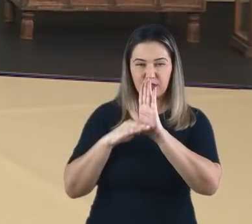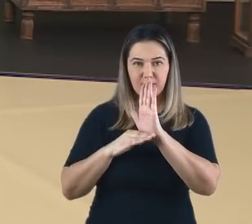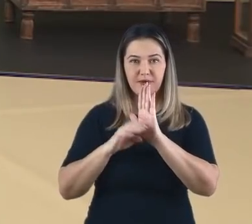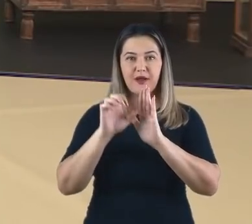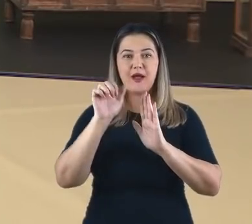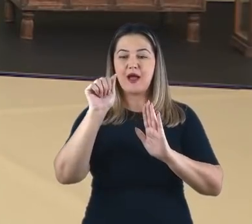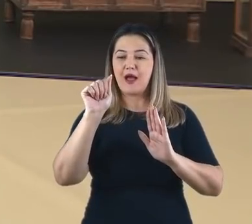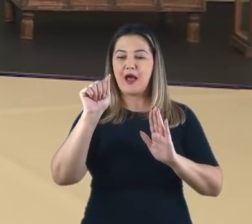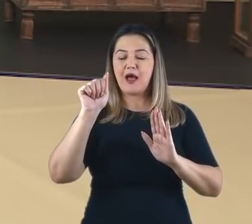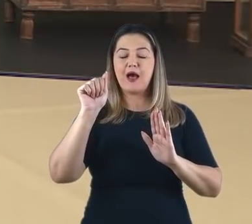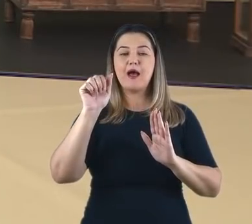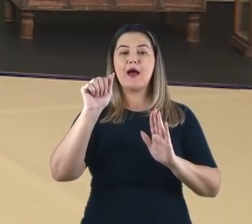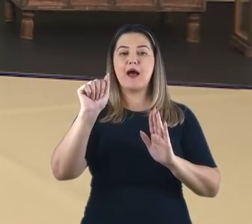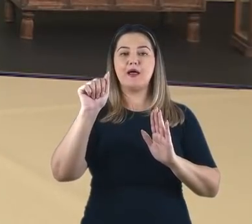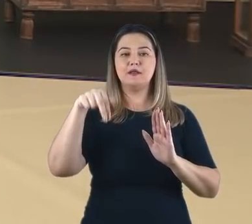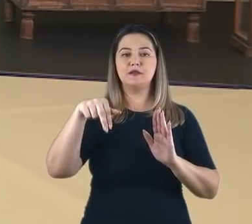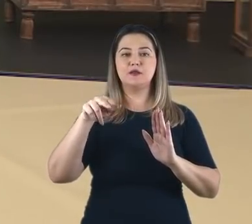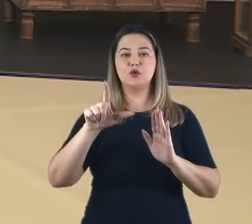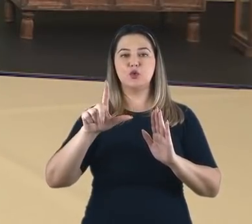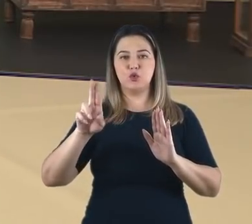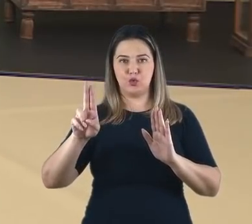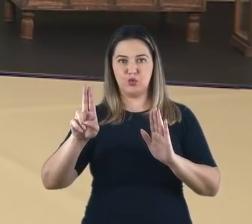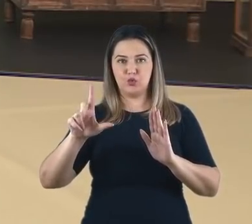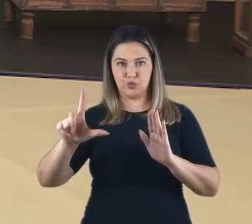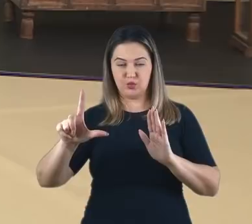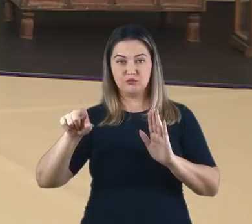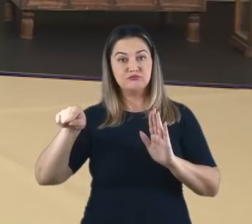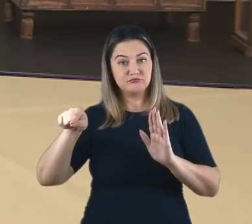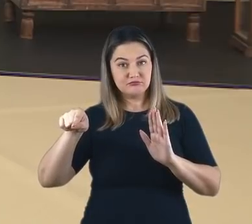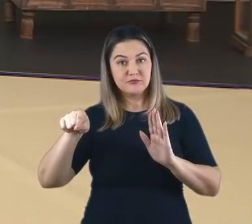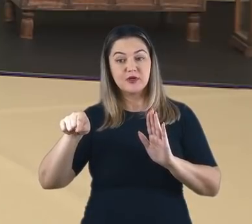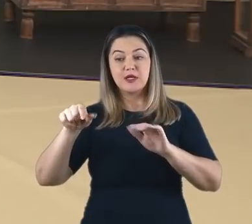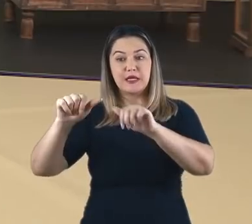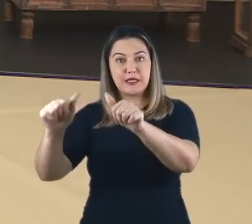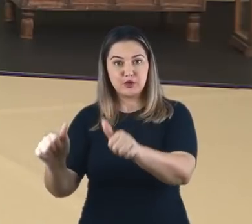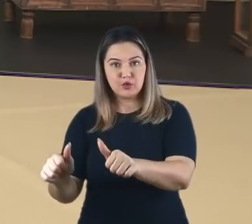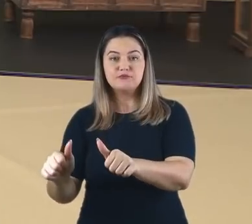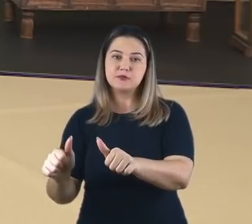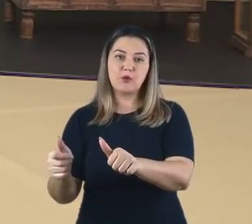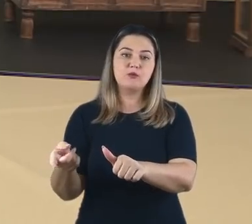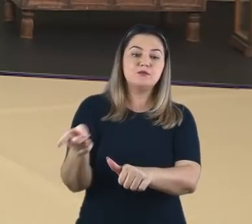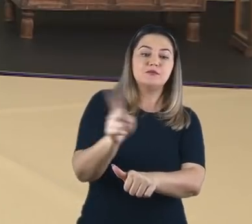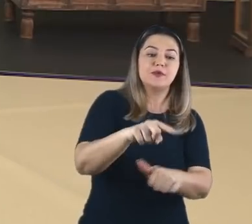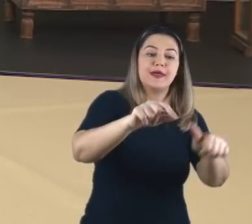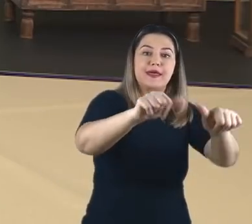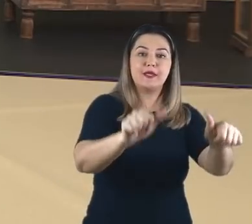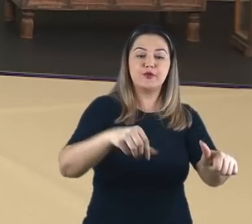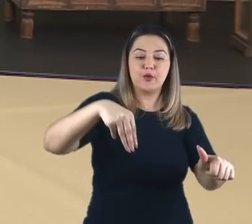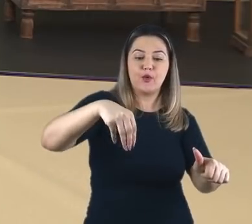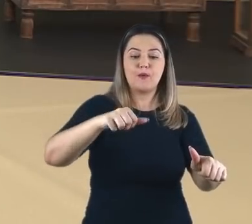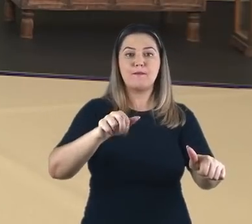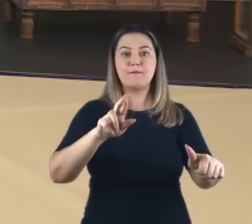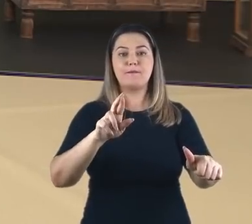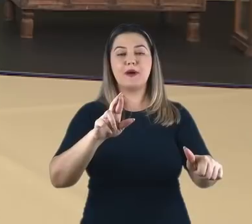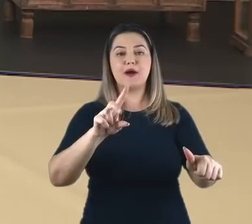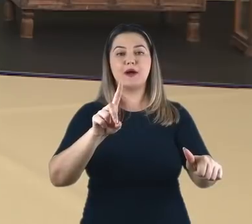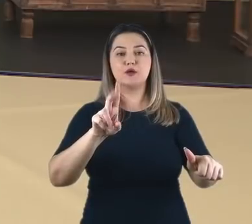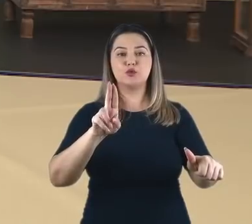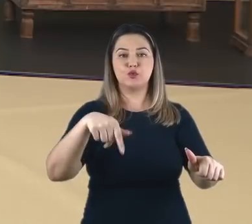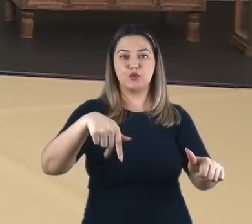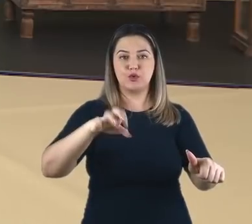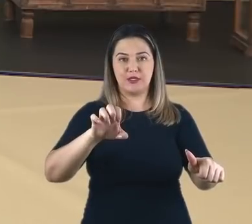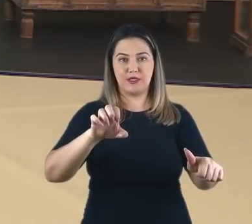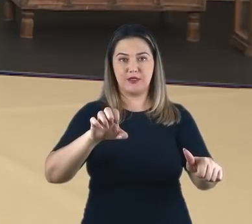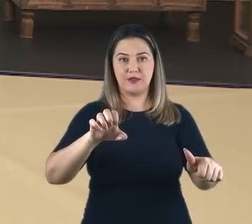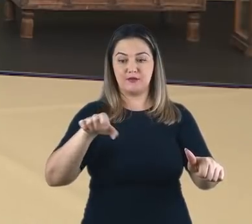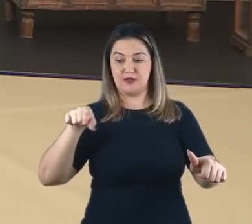pai de todos os deuses, e sua relação com os números 6, 60? Pois é, Marduk era a continuação do culto